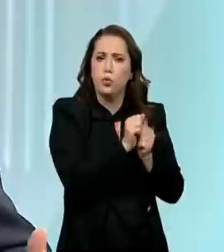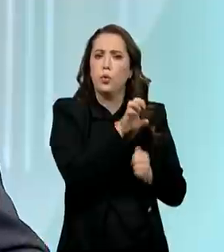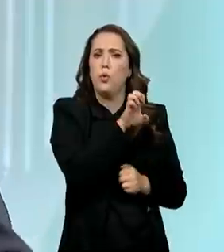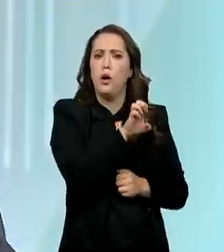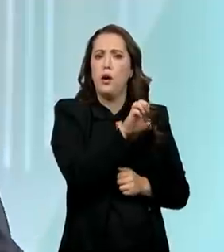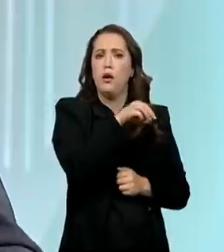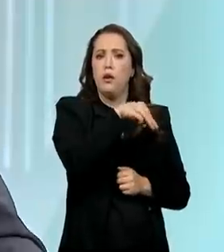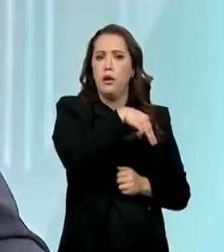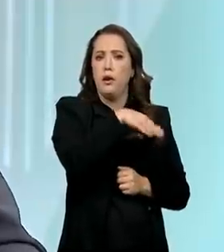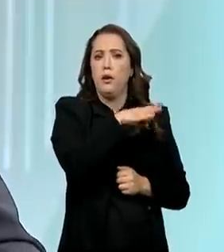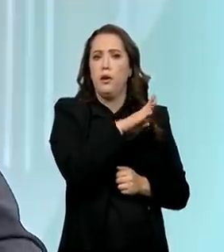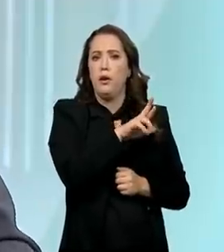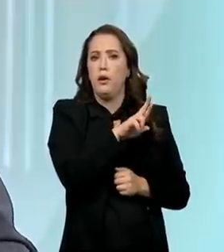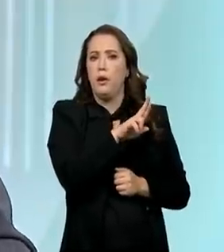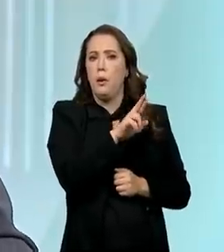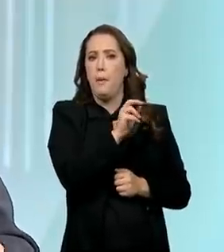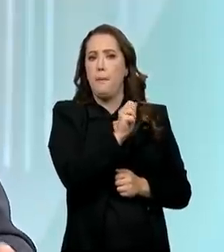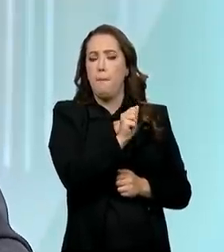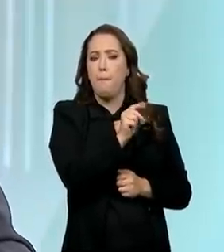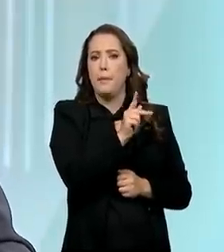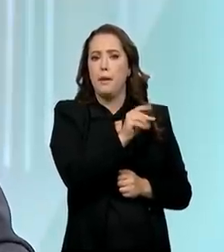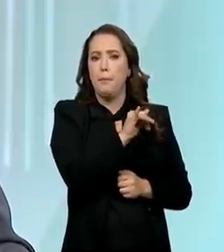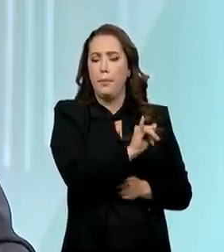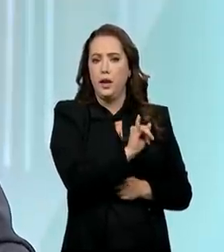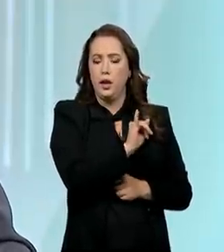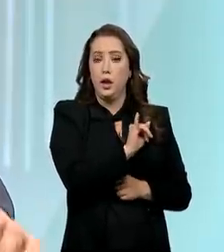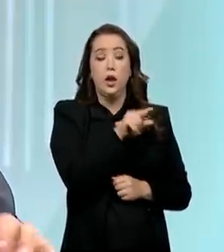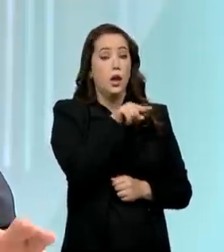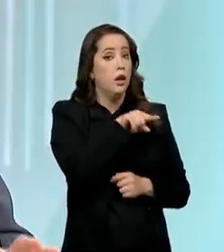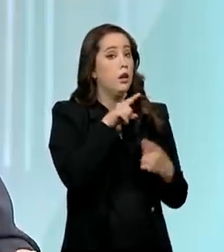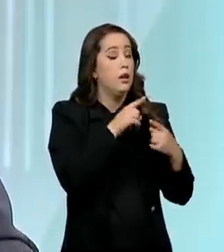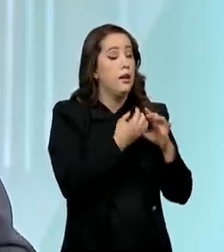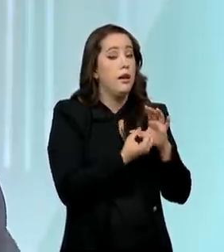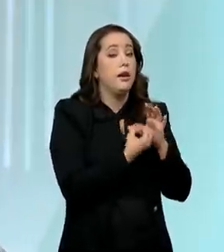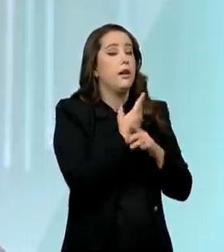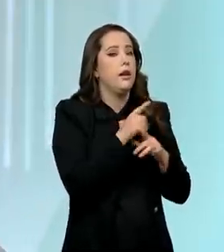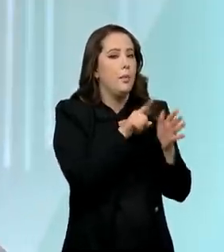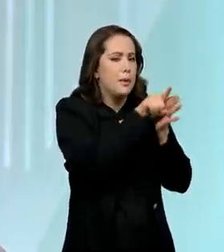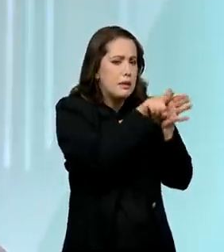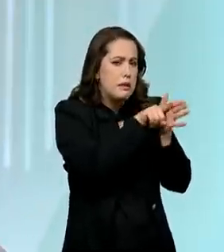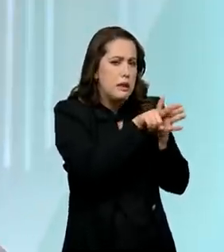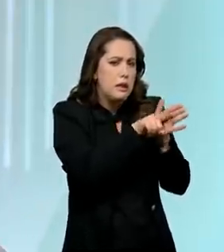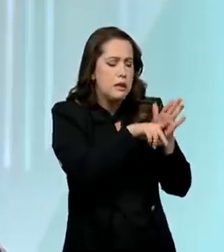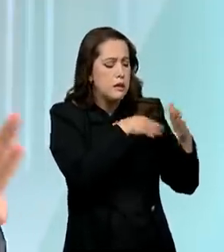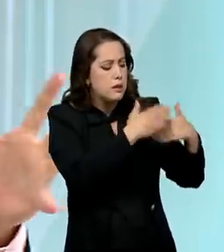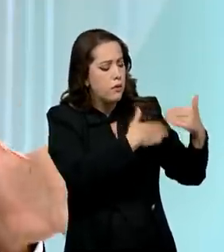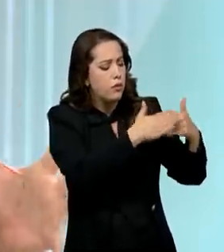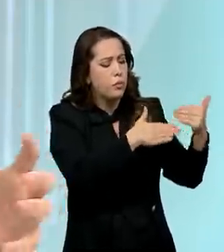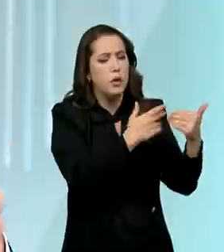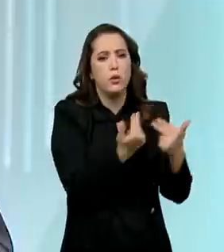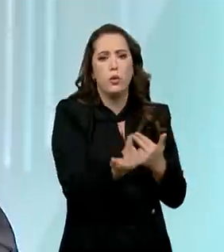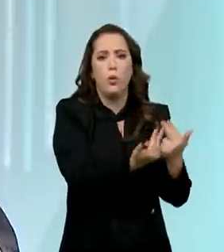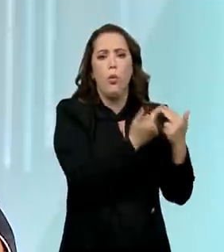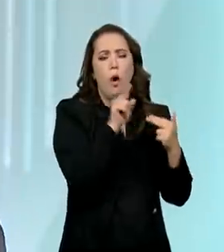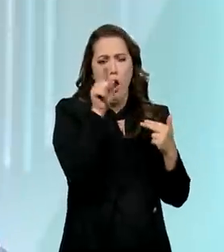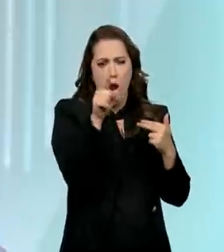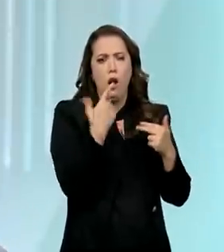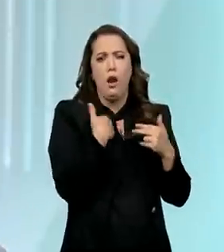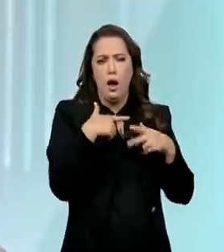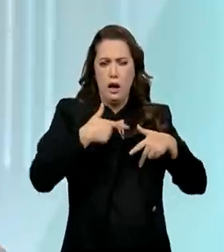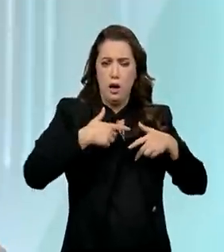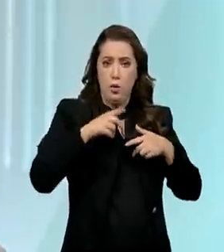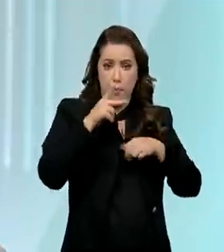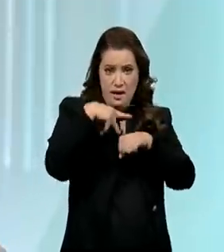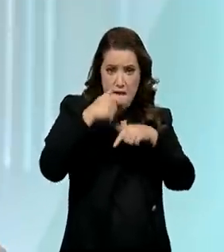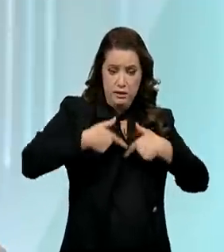focada na estruturação de inovação, P&D, pesquisa e desenvolvimento, lá na ponta mesmo. Ela opera num modelo parecido com o israelense e está indo muito bem